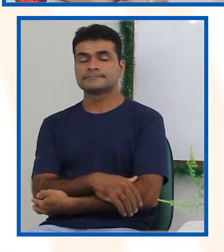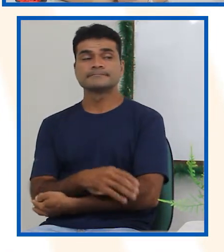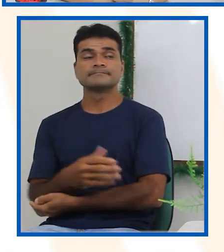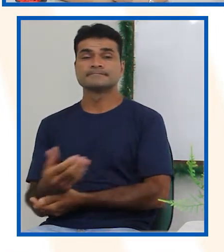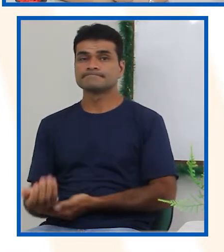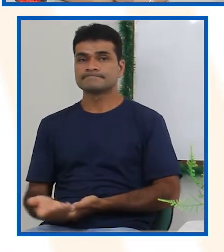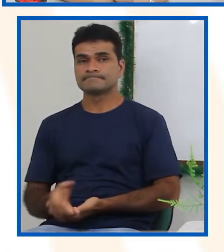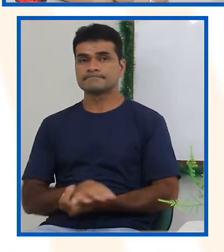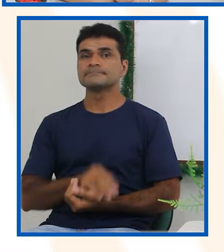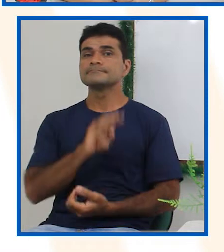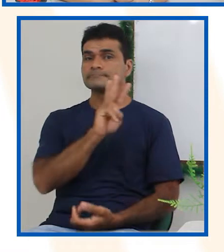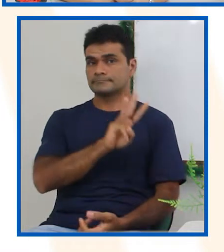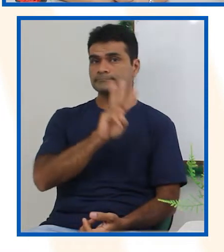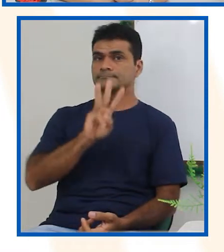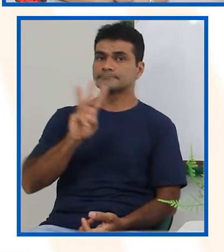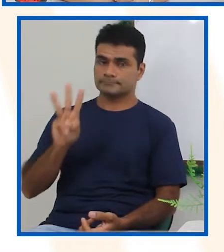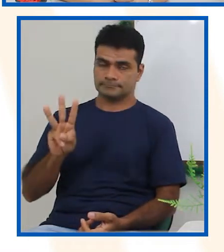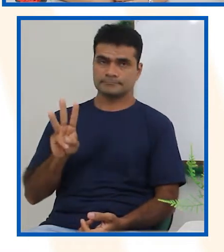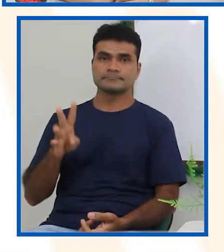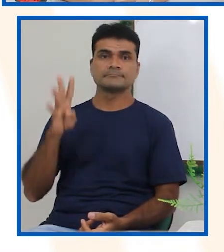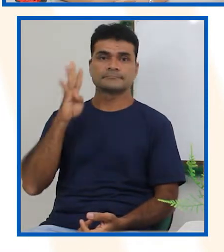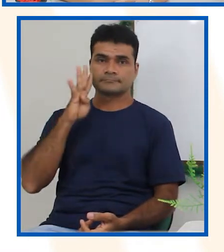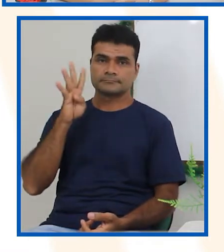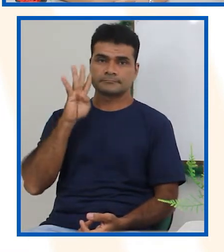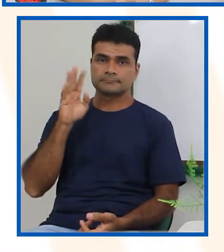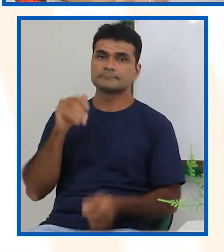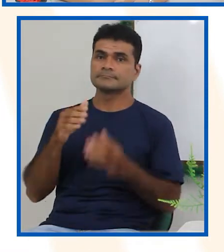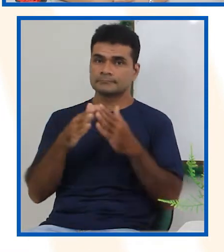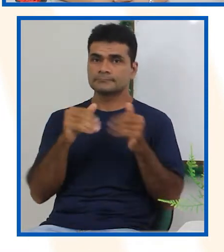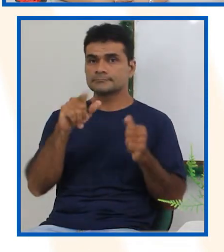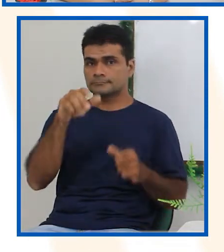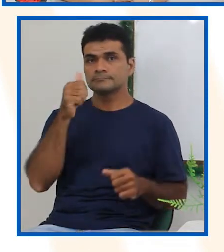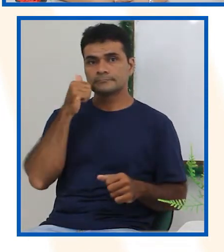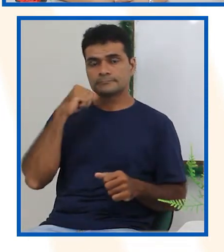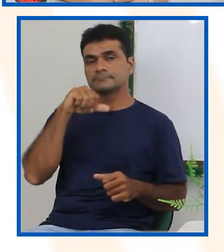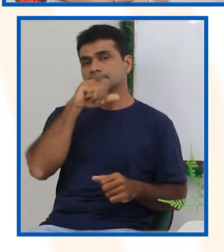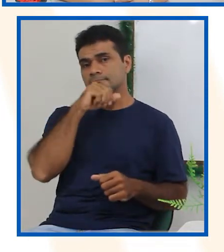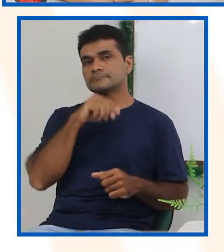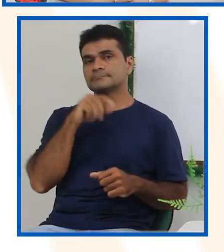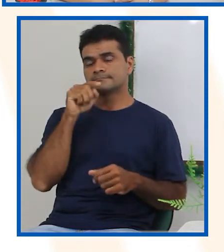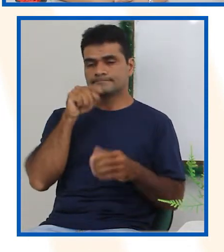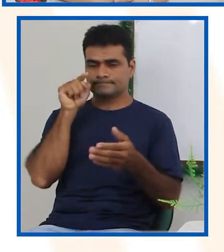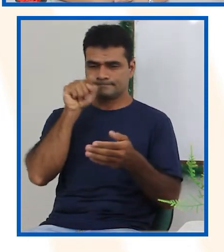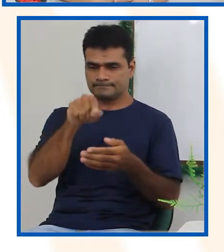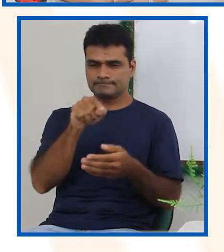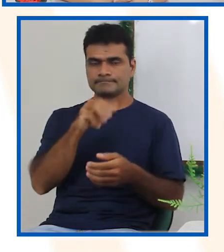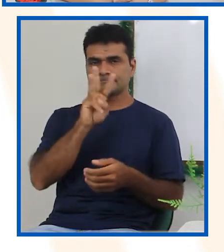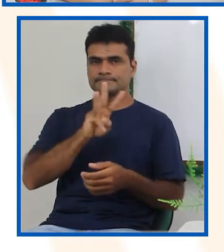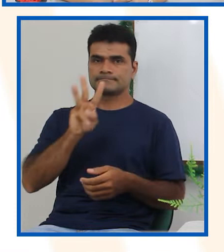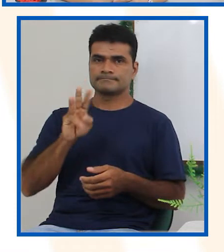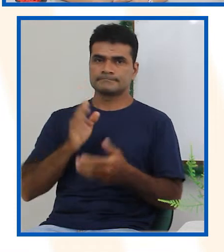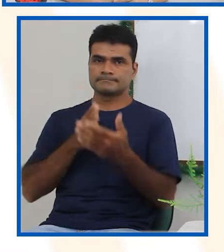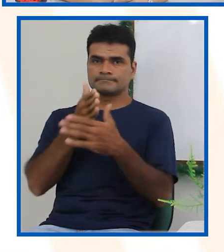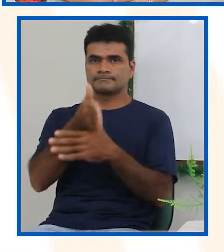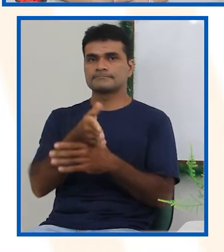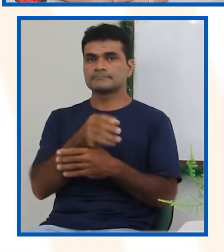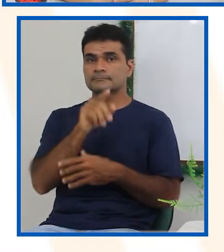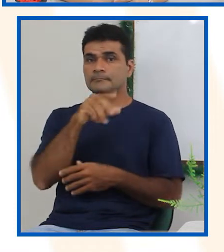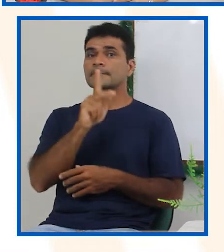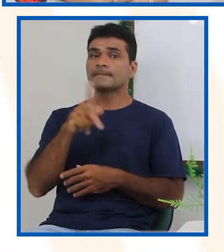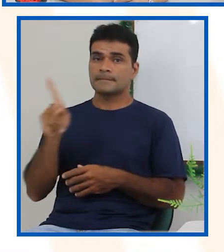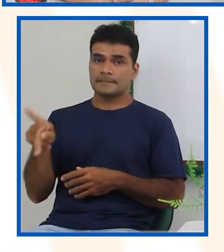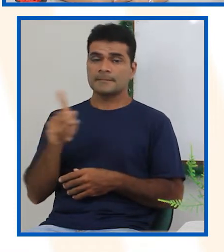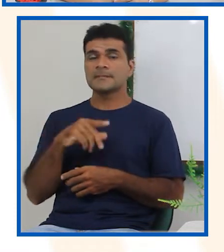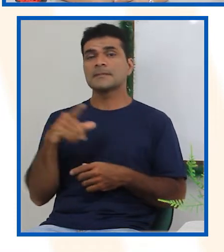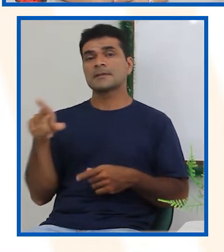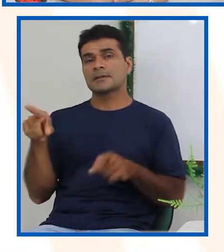gente, ele é muito legal. Vocês podem acessar, pedir a mamãe pra acessar. E vocês podem até dizer pro professor de vocês